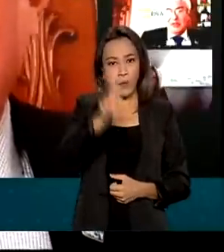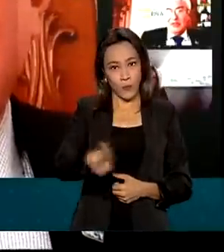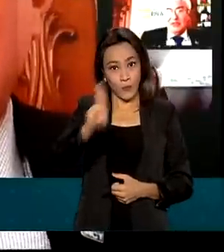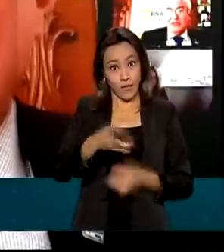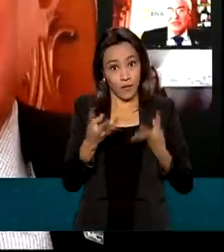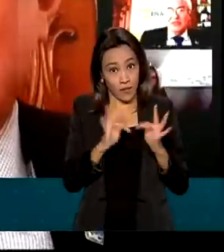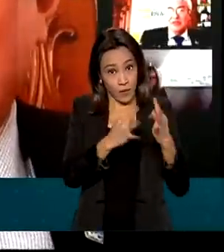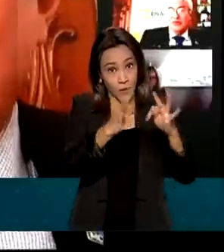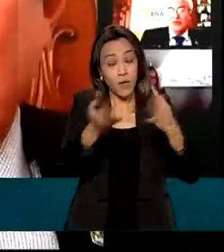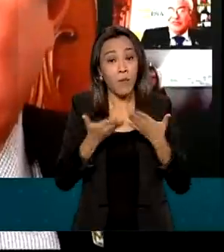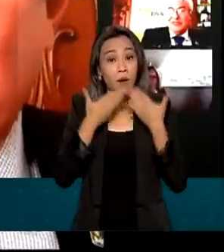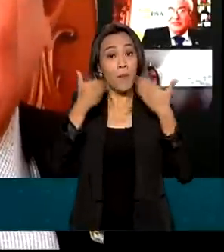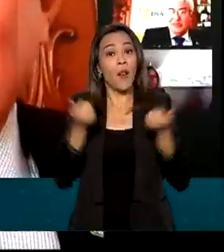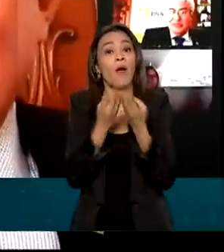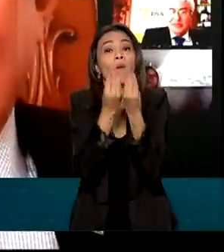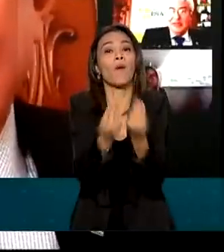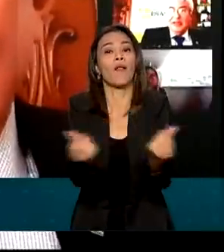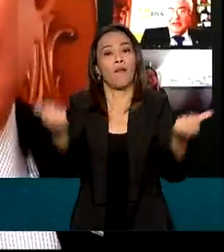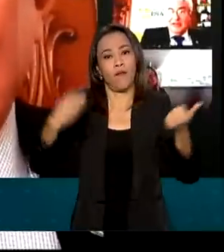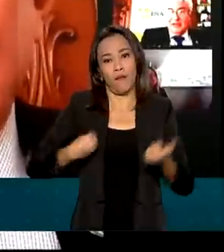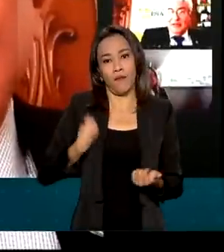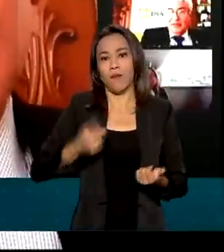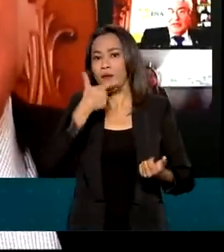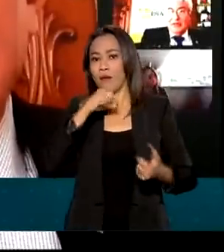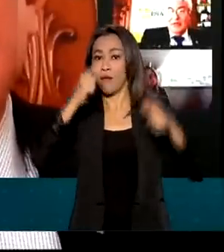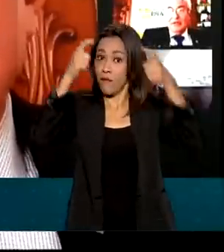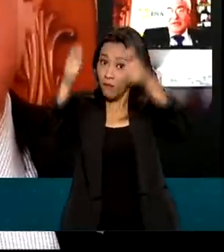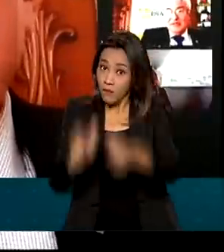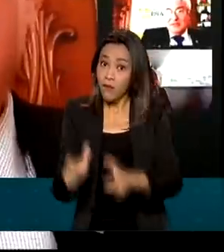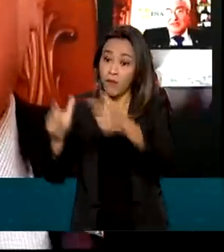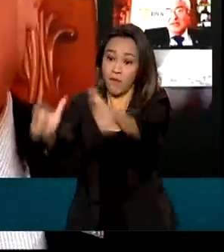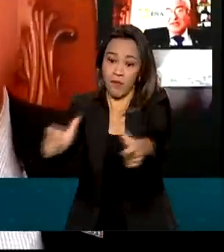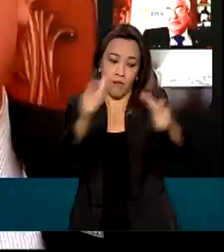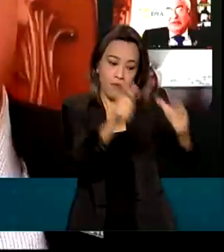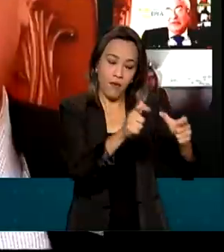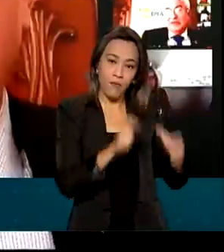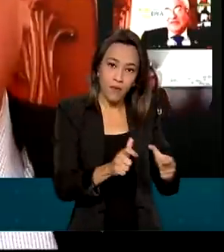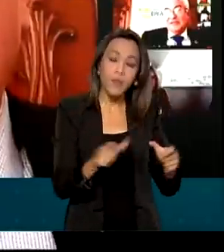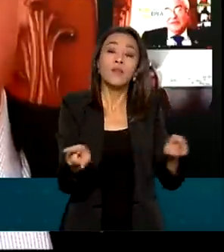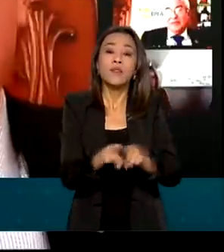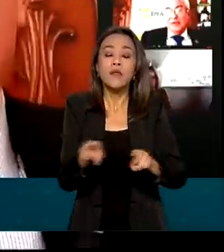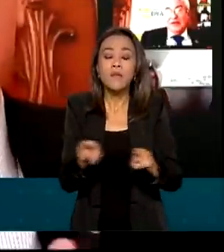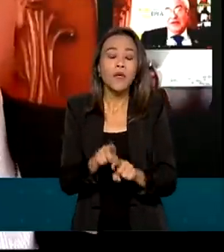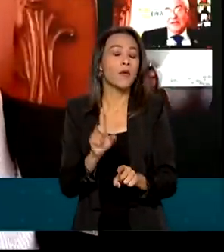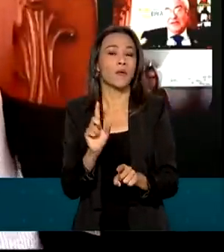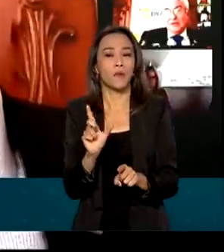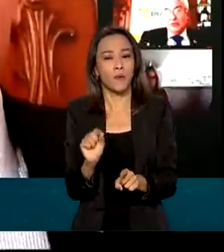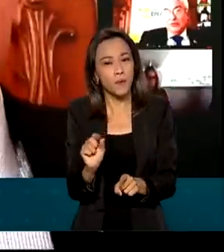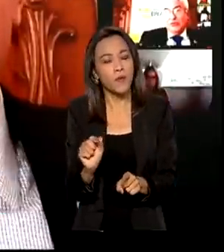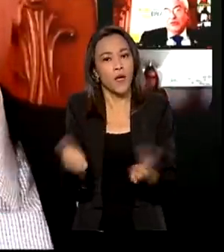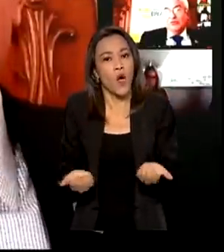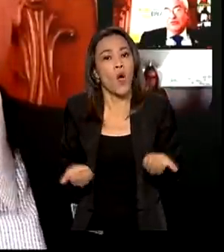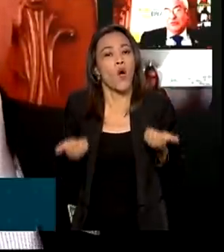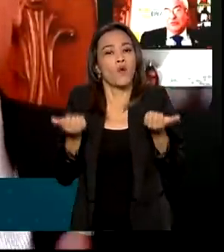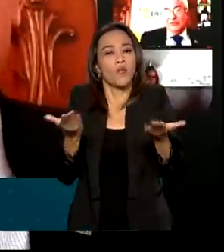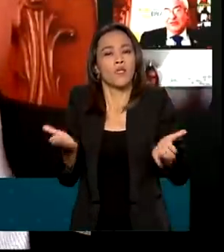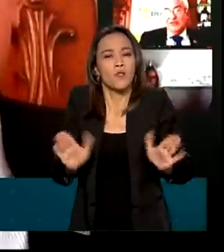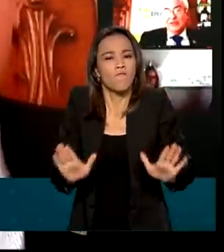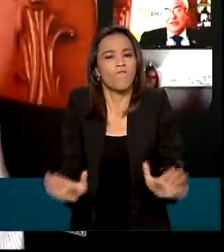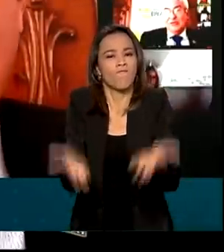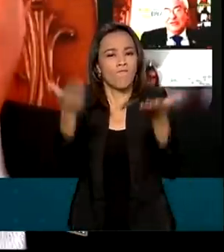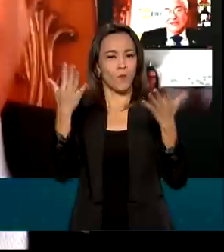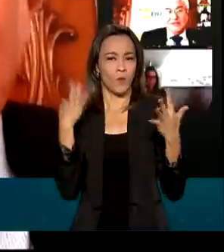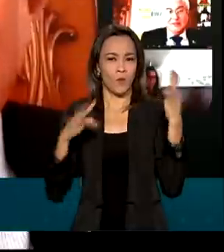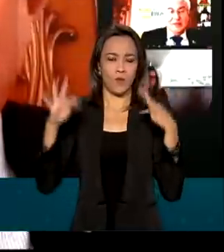de vida das pessoas que vivem naquele local, mas também favorecer o turismo, favorecer a